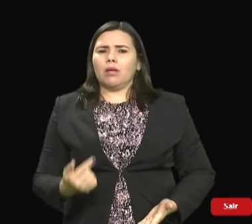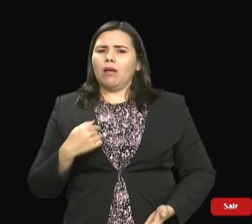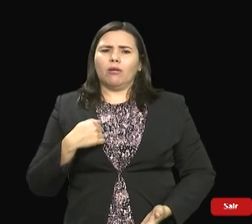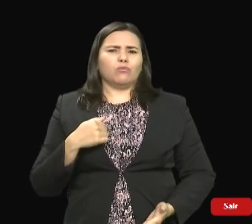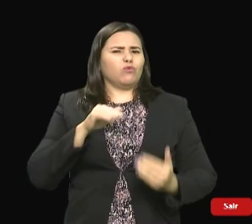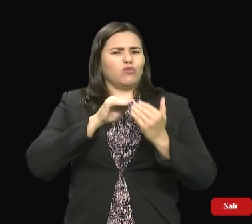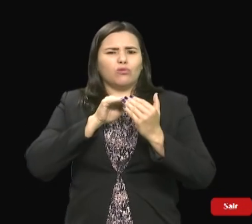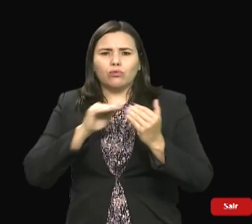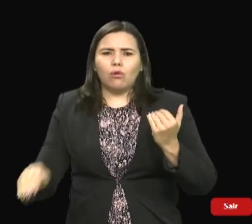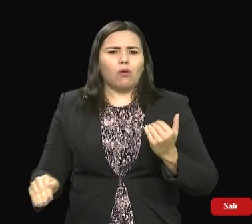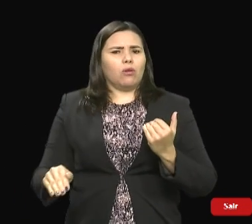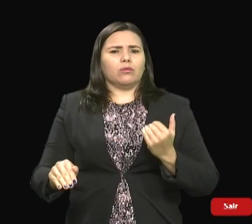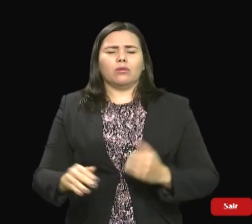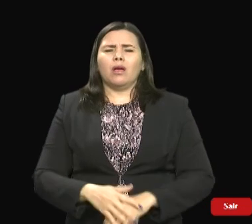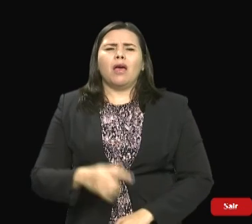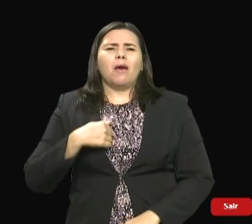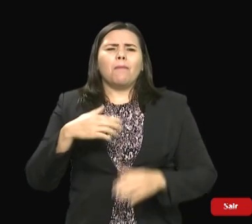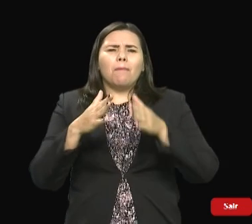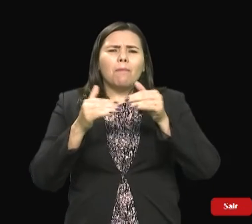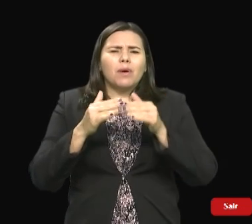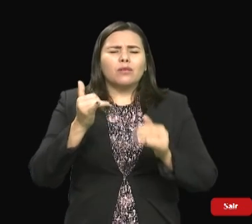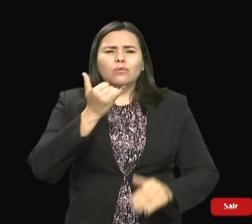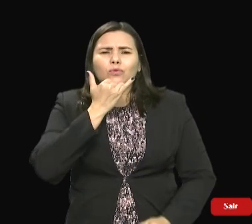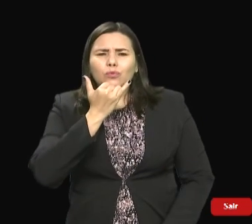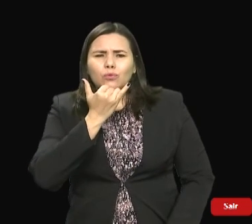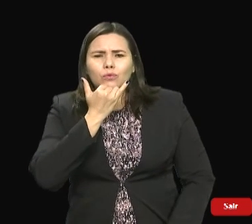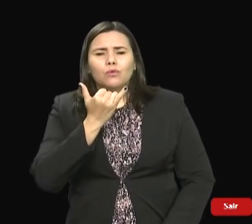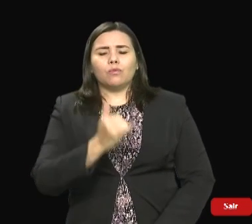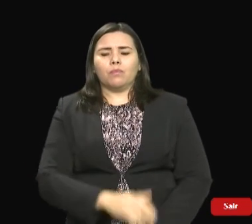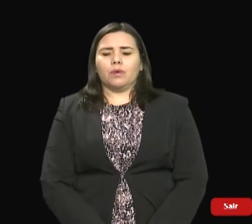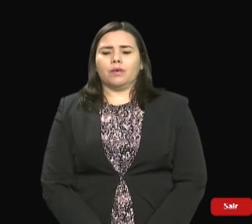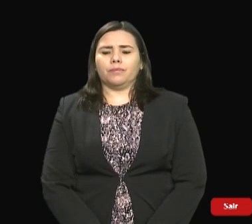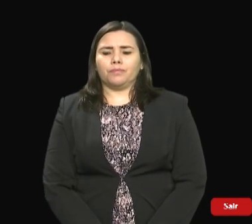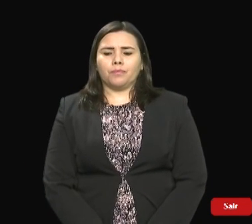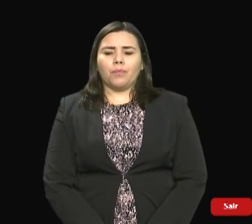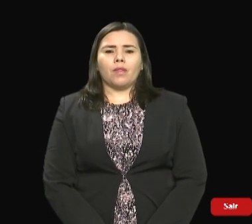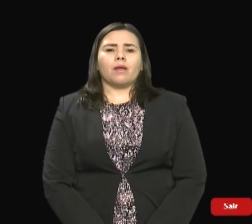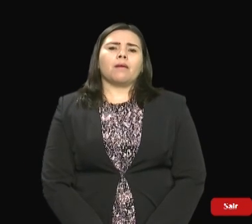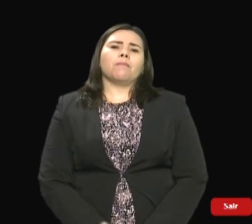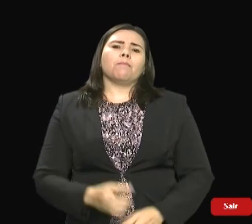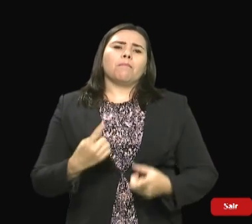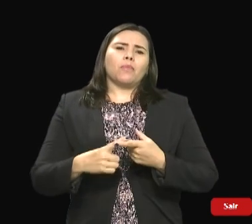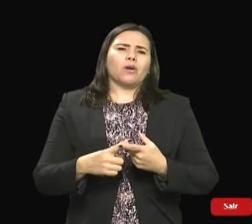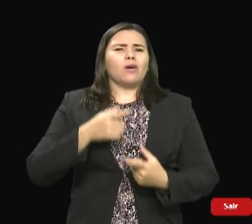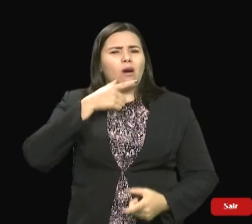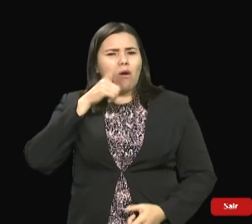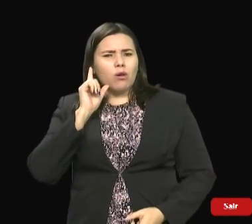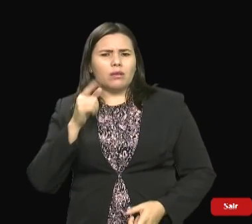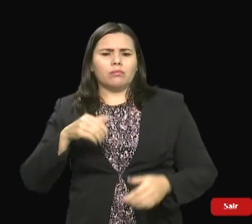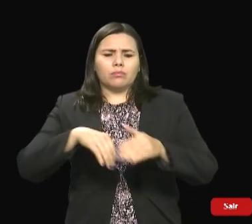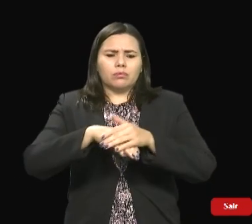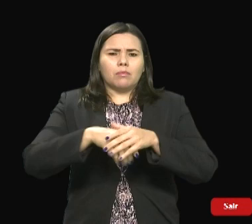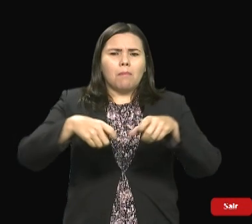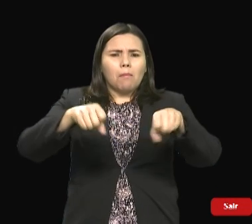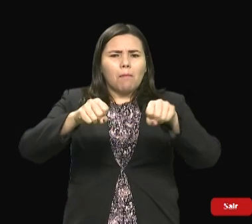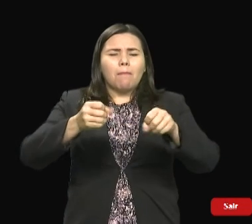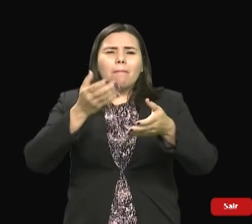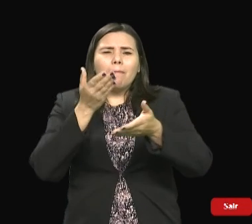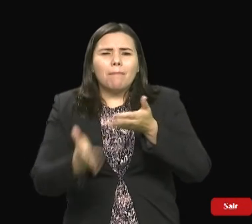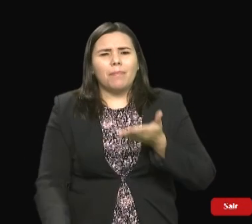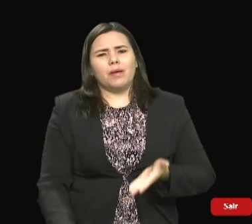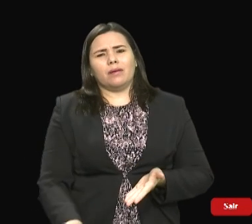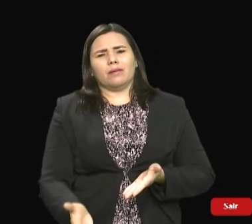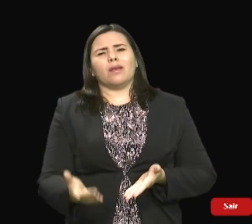desculpas à torcida por não termos conseguido o resultado que todos nós gostaríamos. Estamos, obviamente, frustrados com